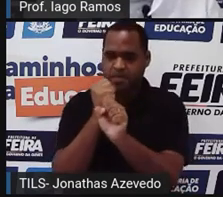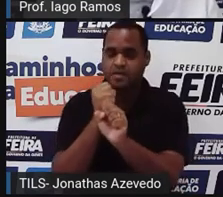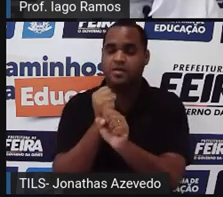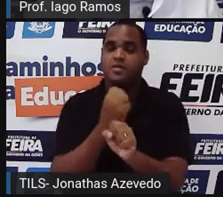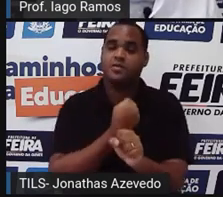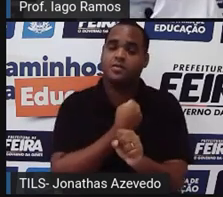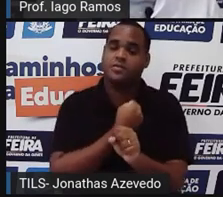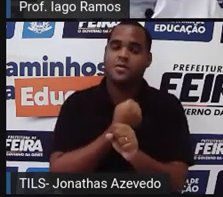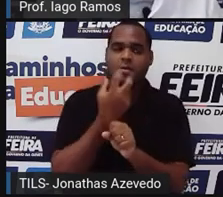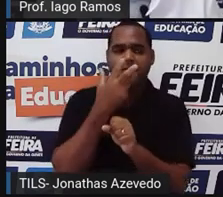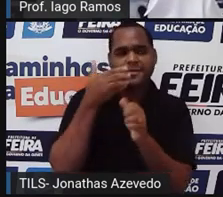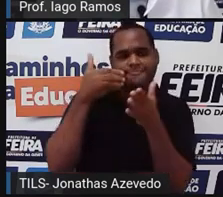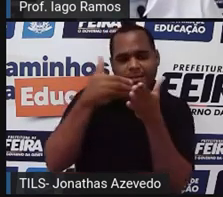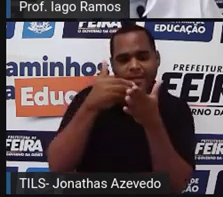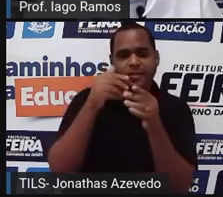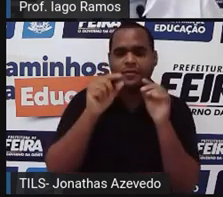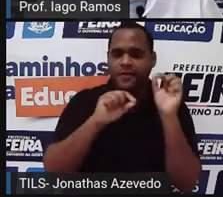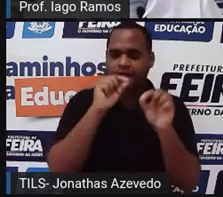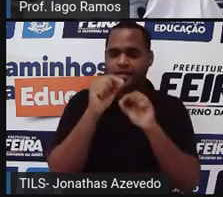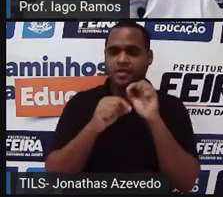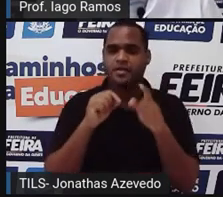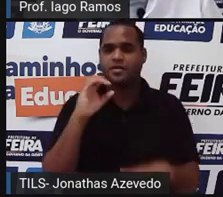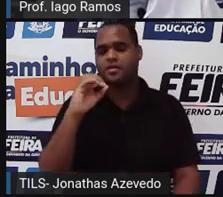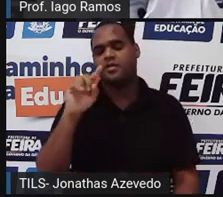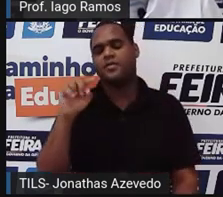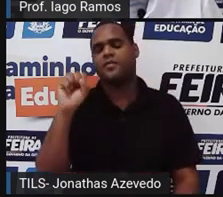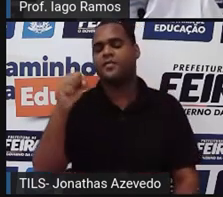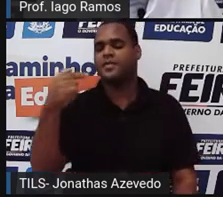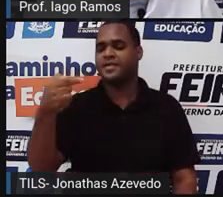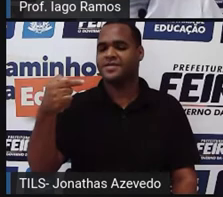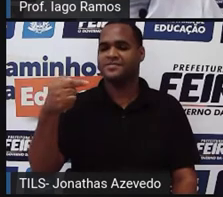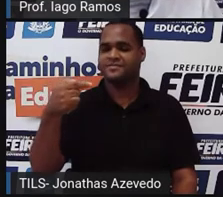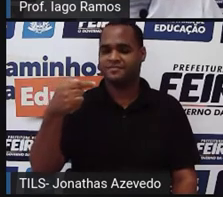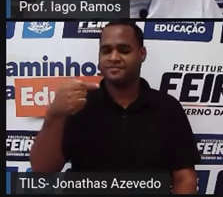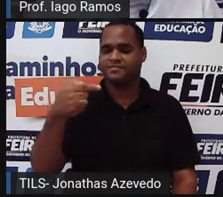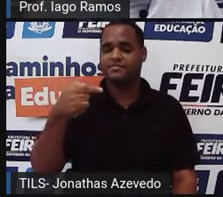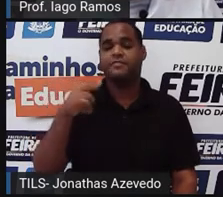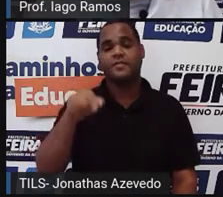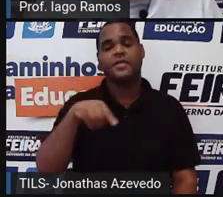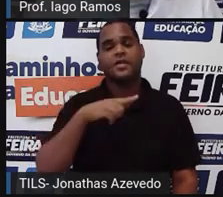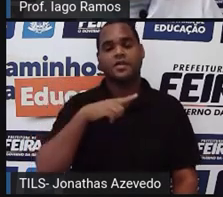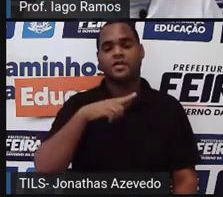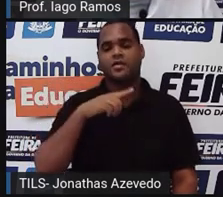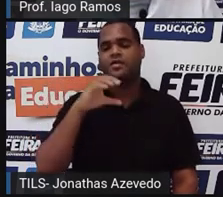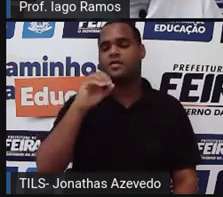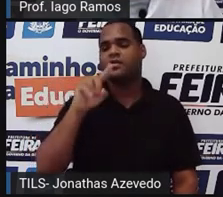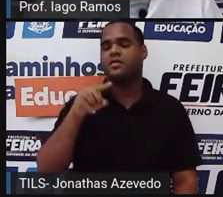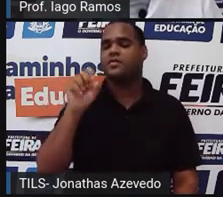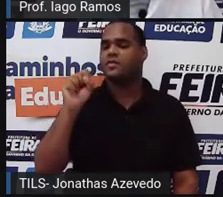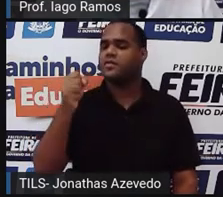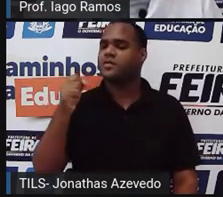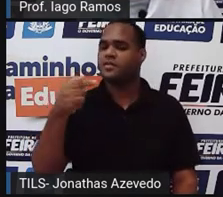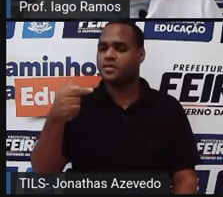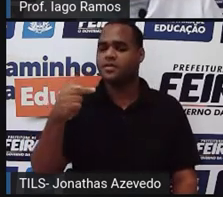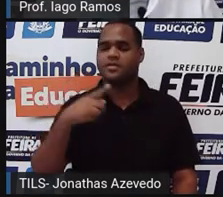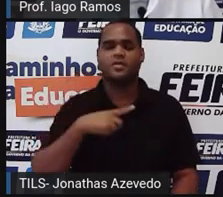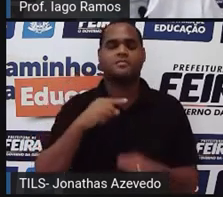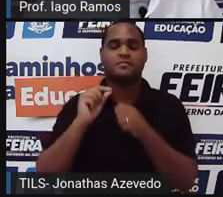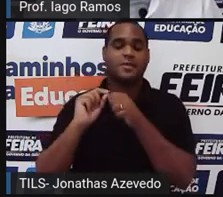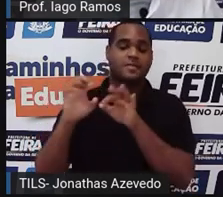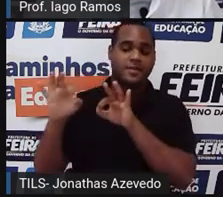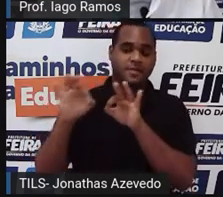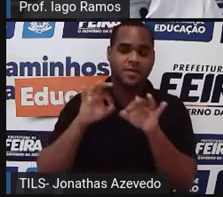número próximo de 0,87. Aí, esse 0,87, se a gente quiser